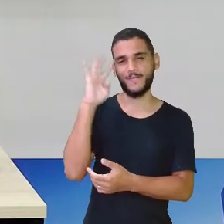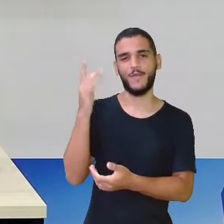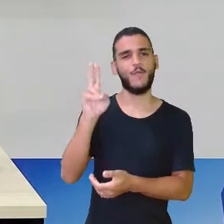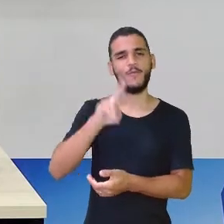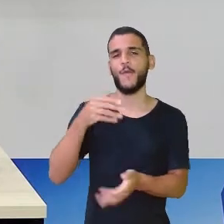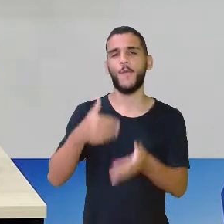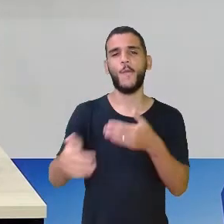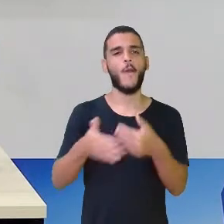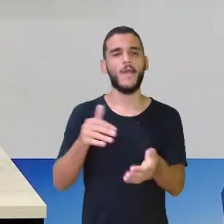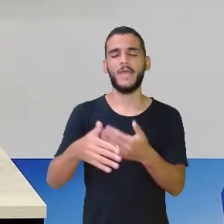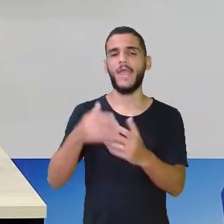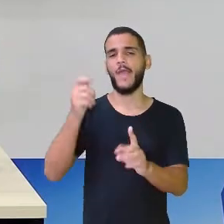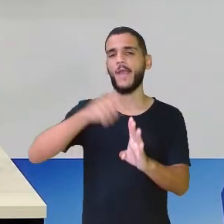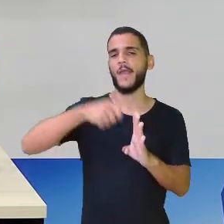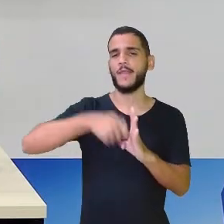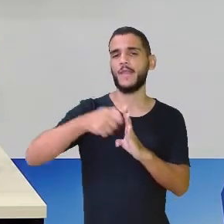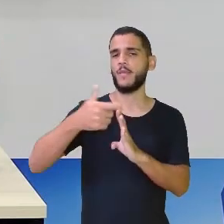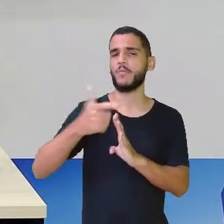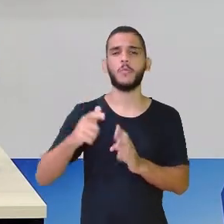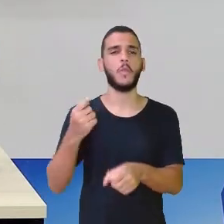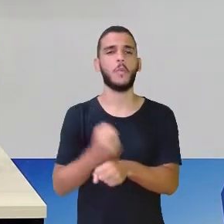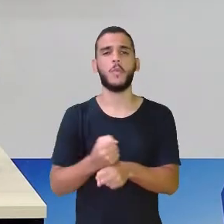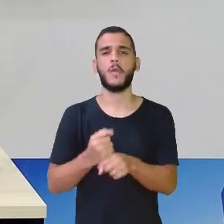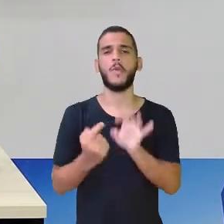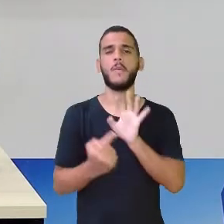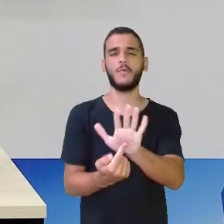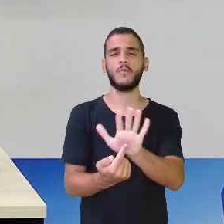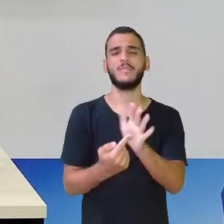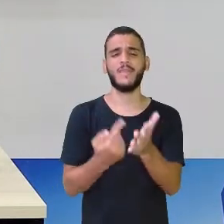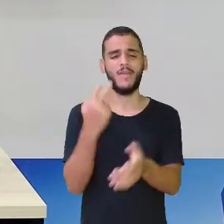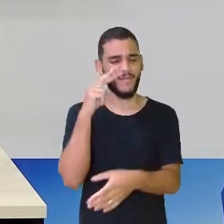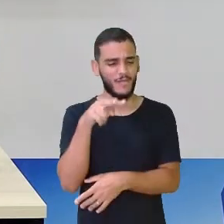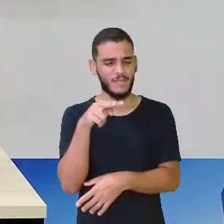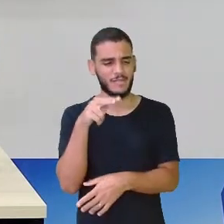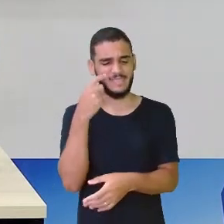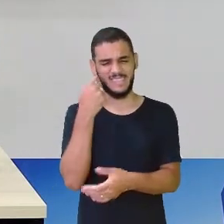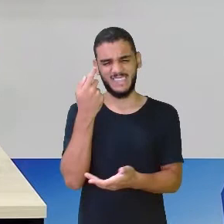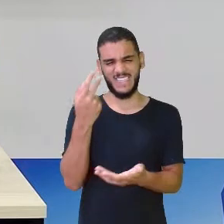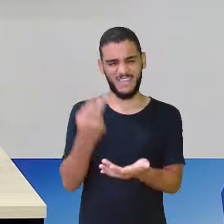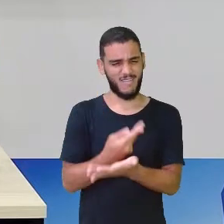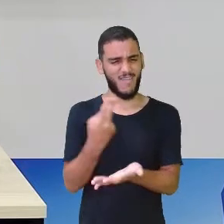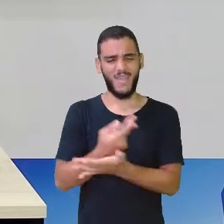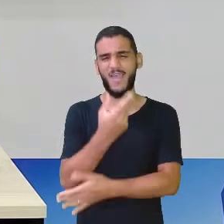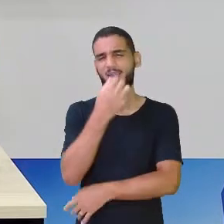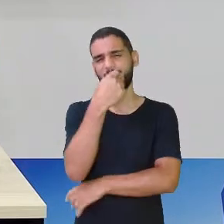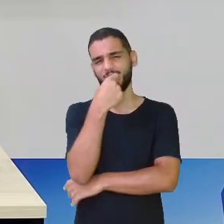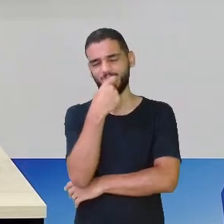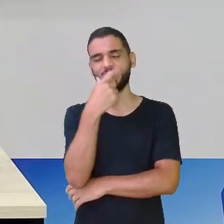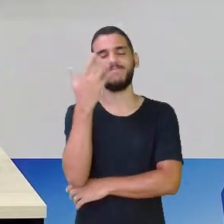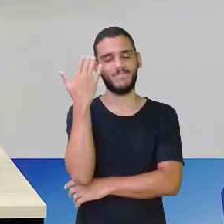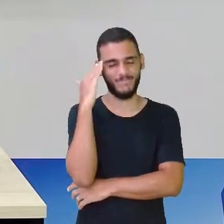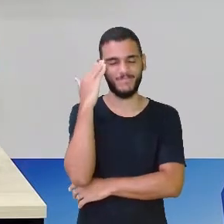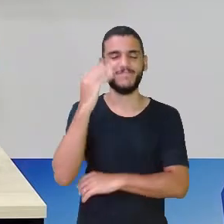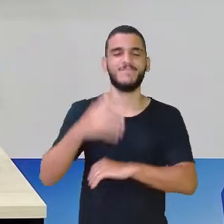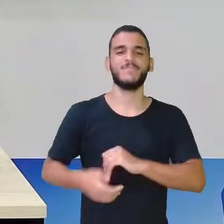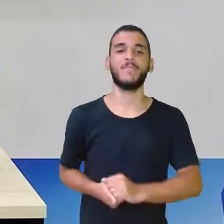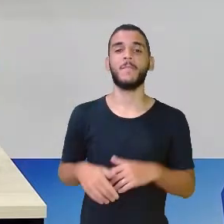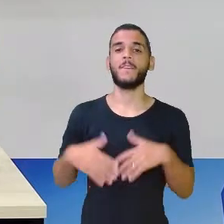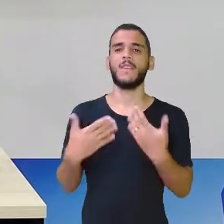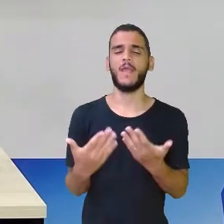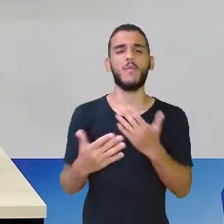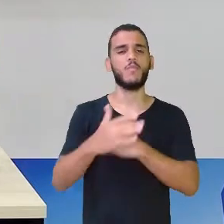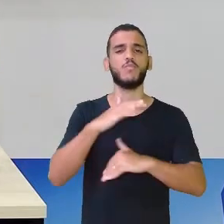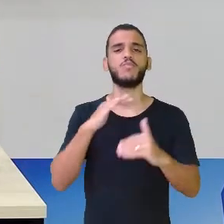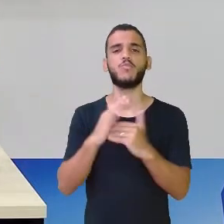qualquer calendário. Se não tivesse o ano, a gente mostrando, olhando uma coisa aí que não é a real. Então, gente, todos